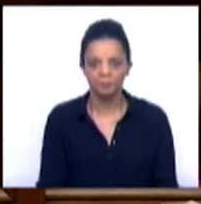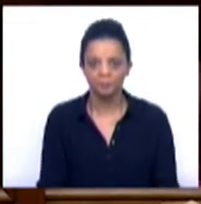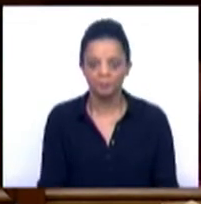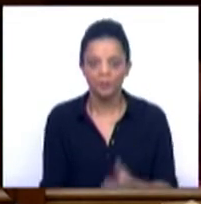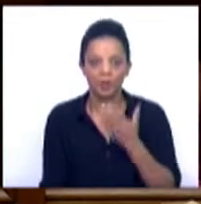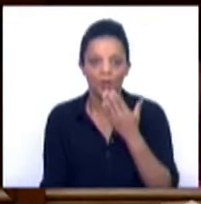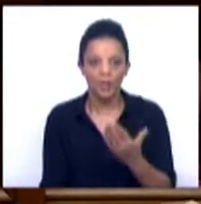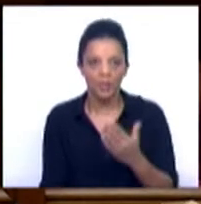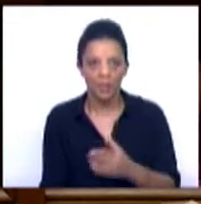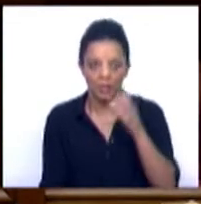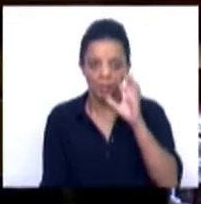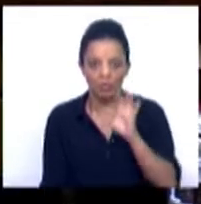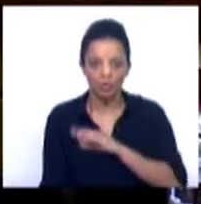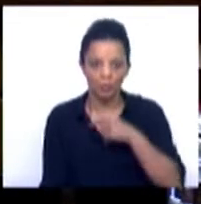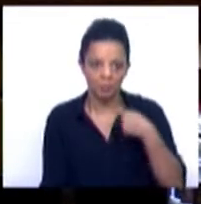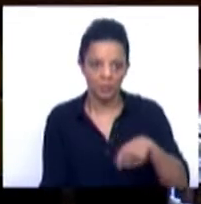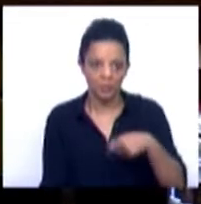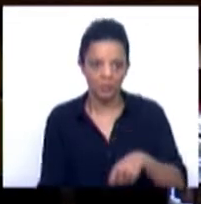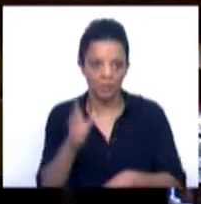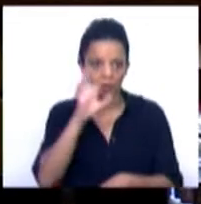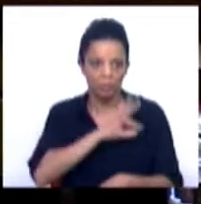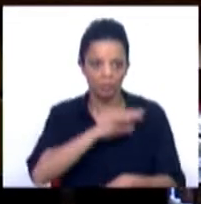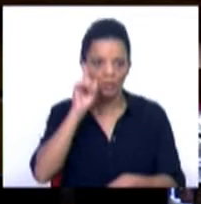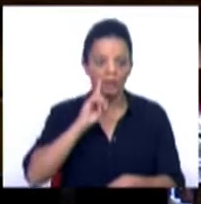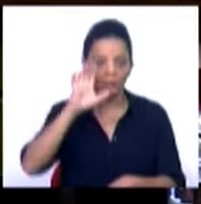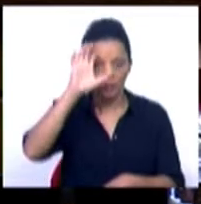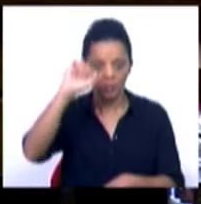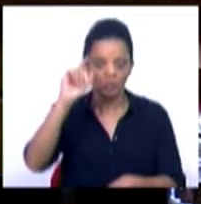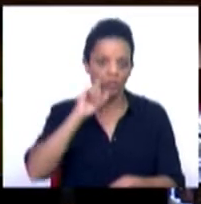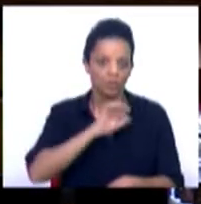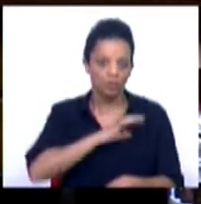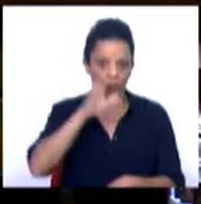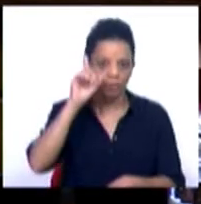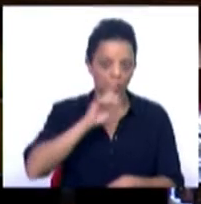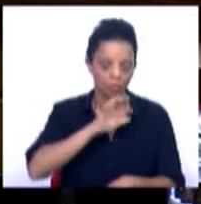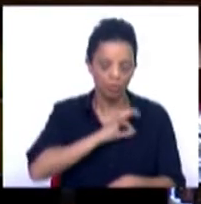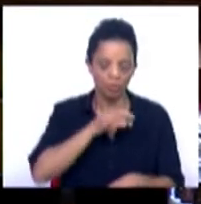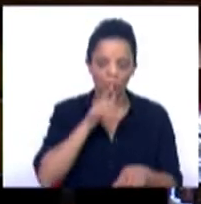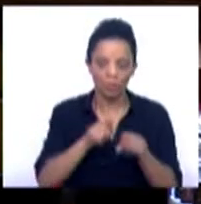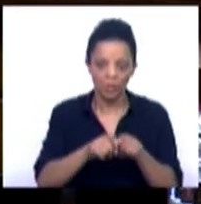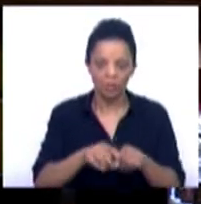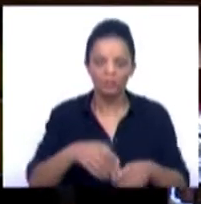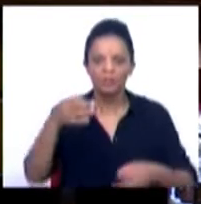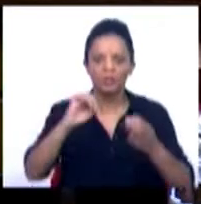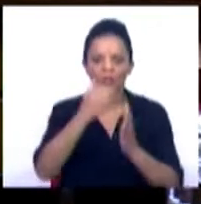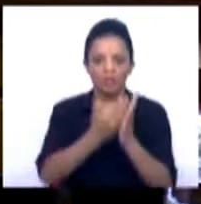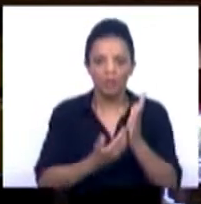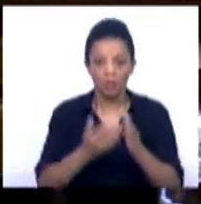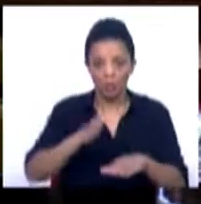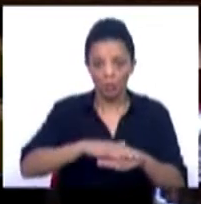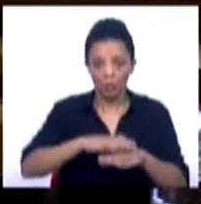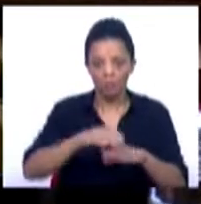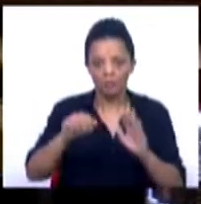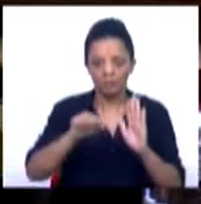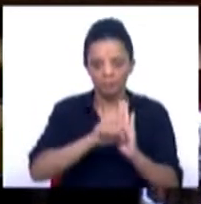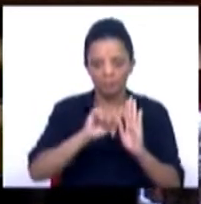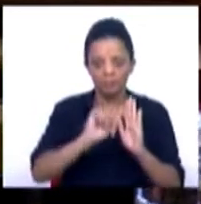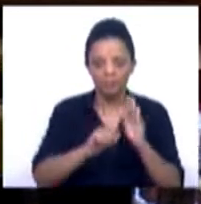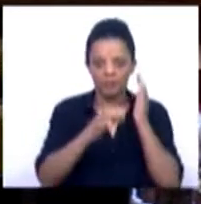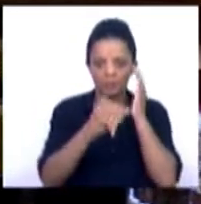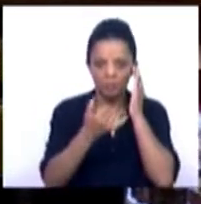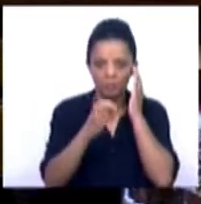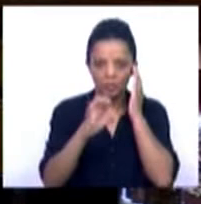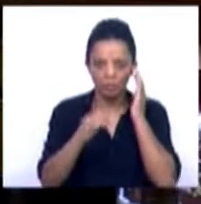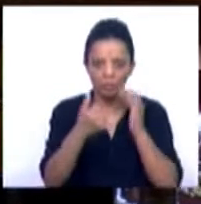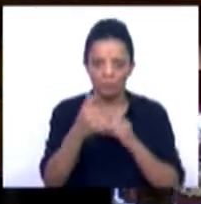Muito obrigada, Sr. Presidente, Sra. Ministra, Sras. e Srs. Deputados. O Tribunal Constitucional, através do Acórdão 268